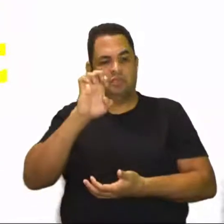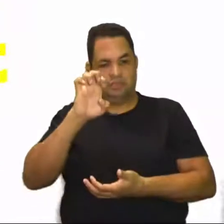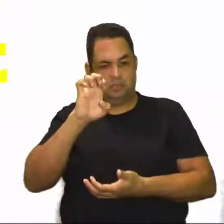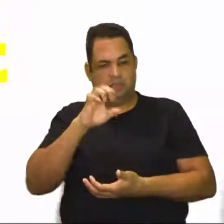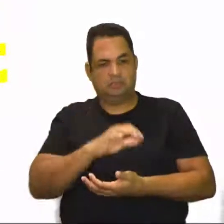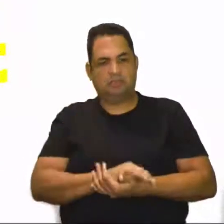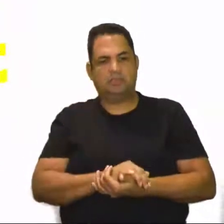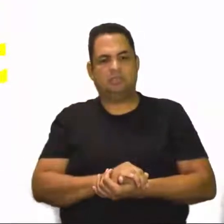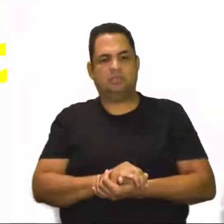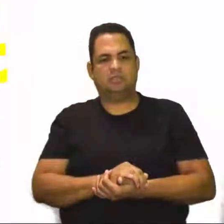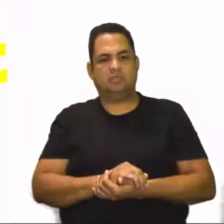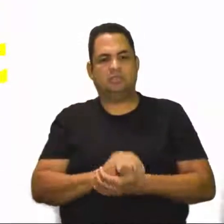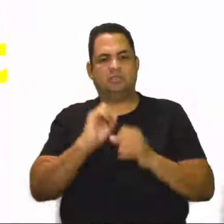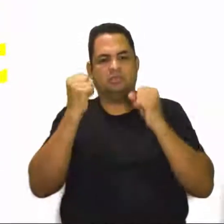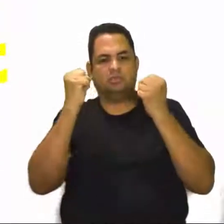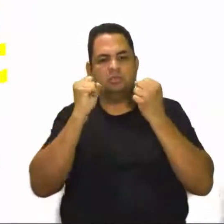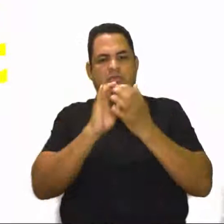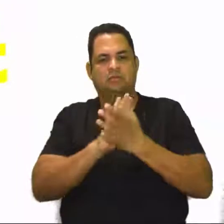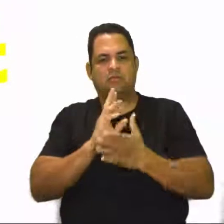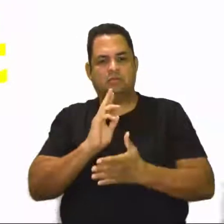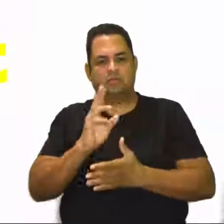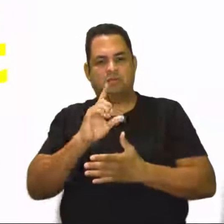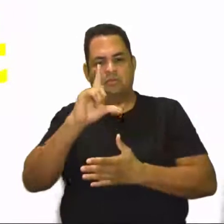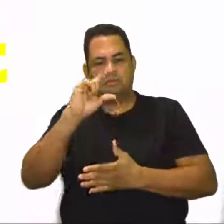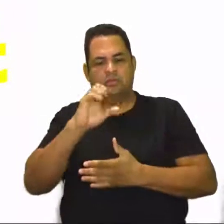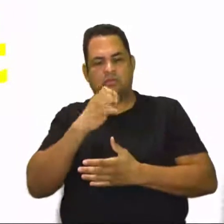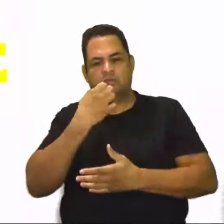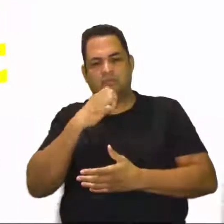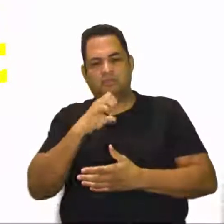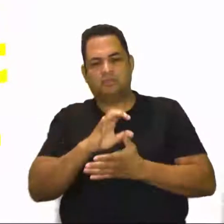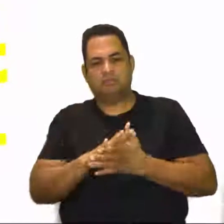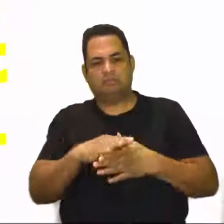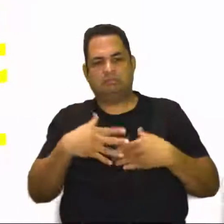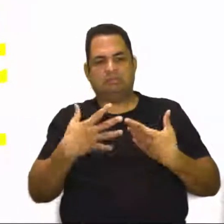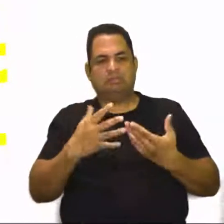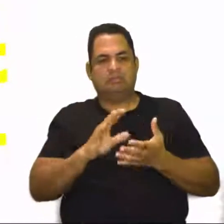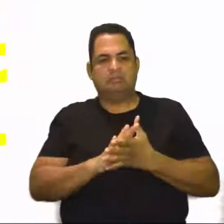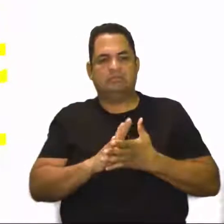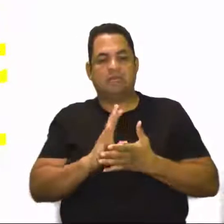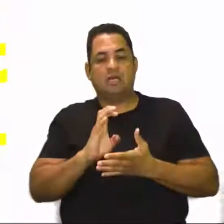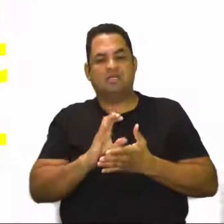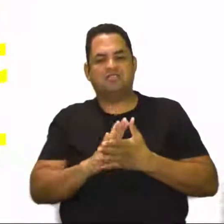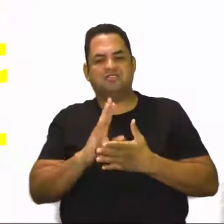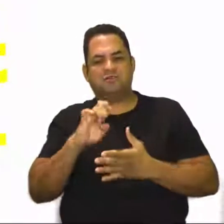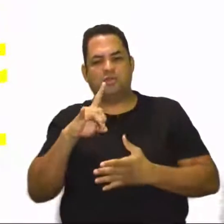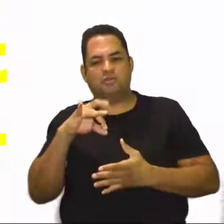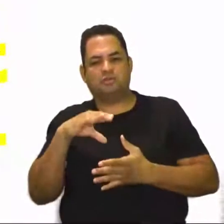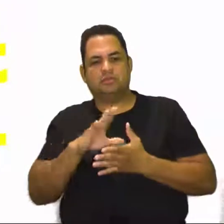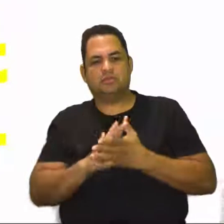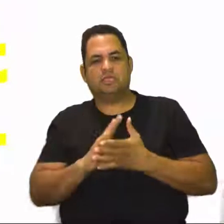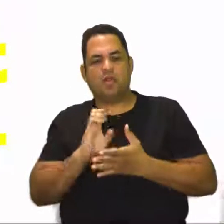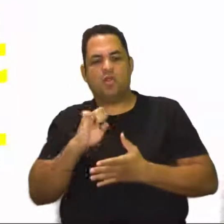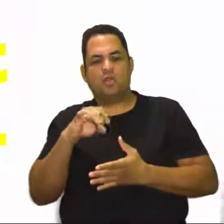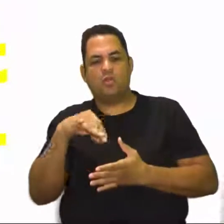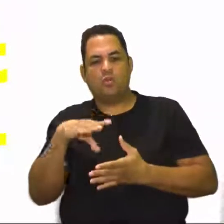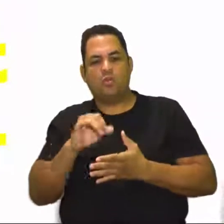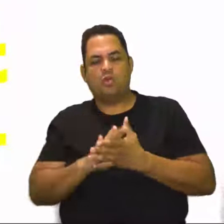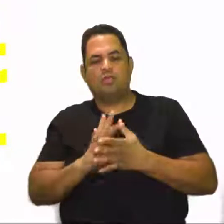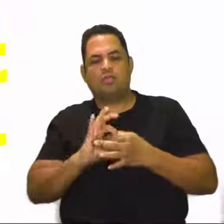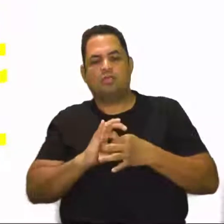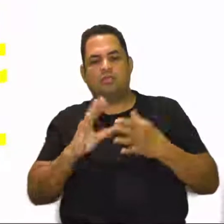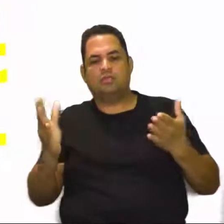A E. A atividade física regular, ela diminui a energia, a disposição, a autonomia